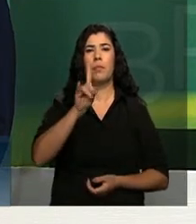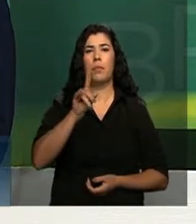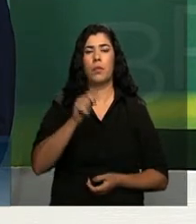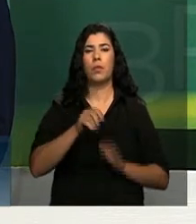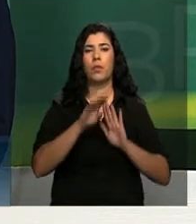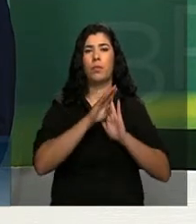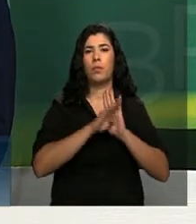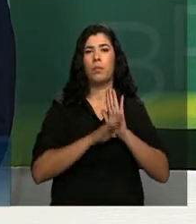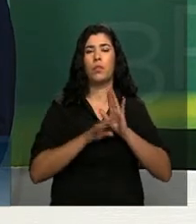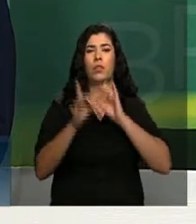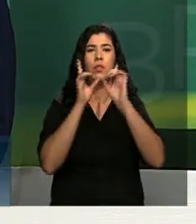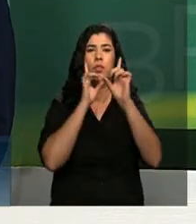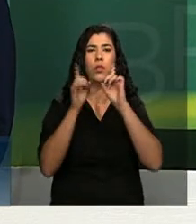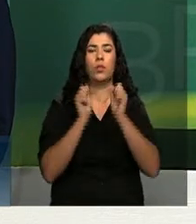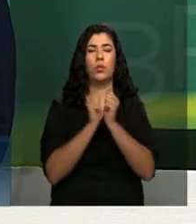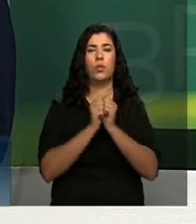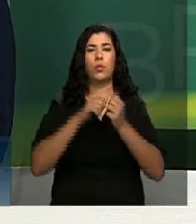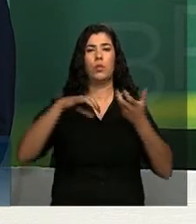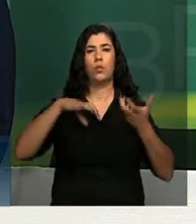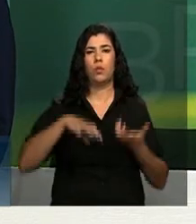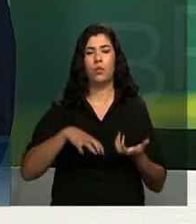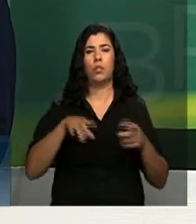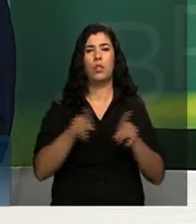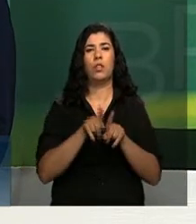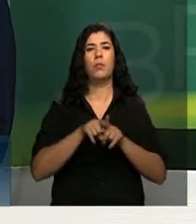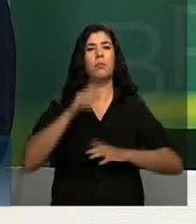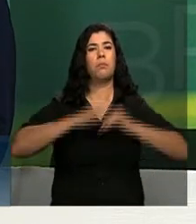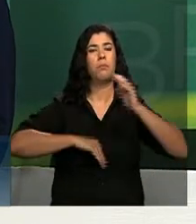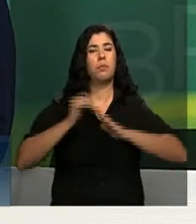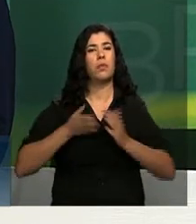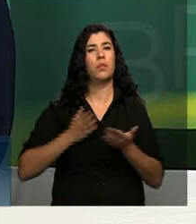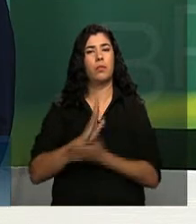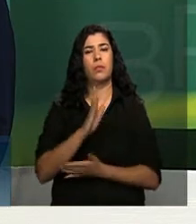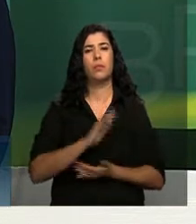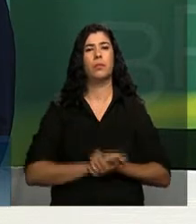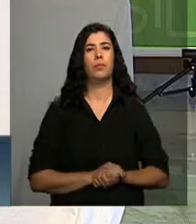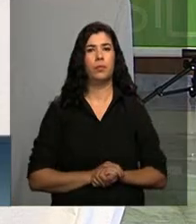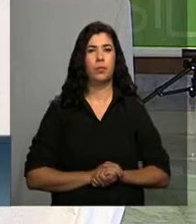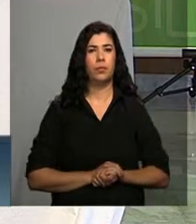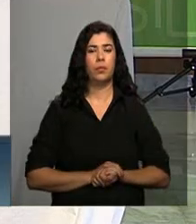de dialogar com o Congresso Nacional para que as medidas sejam aprovadas.